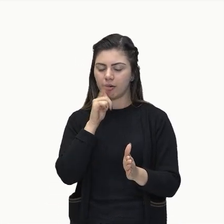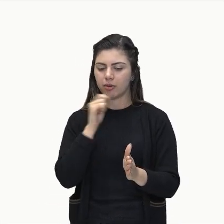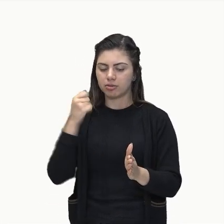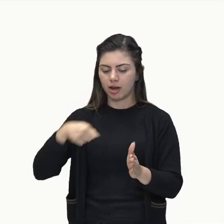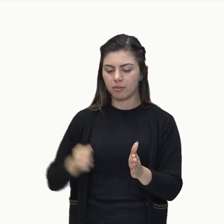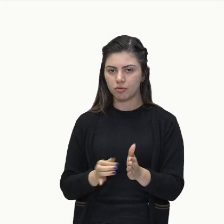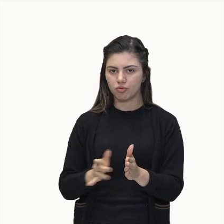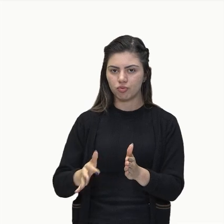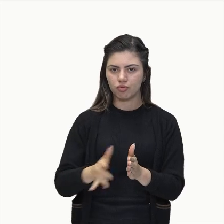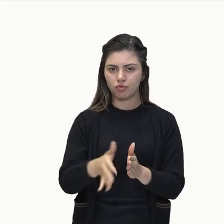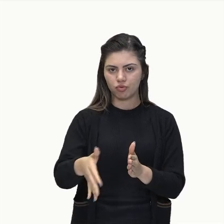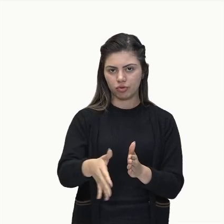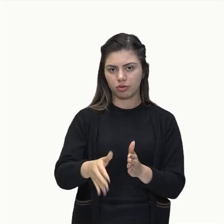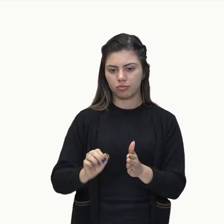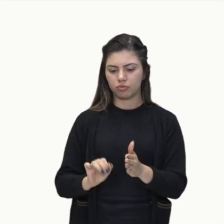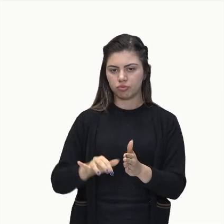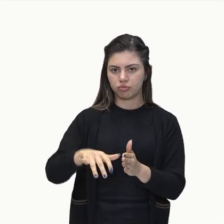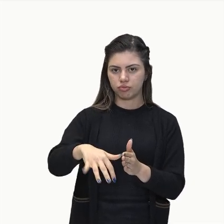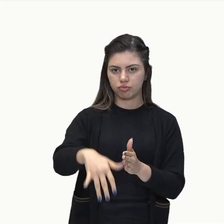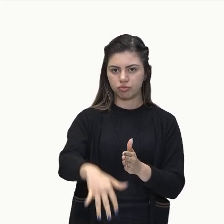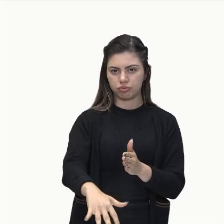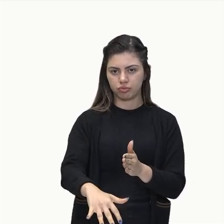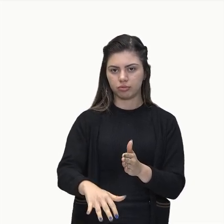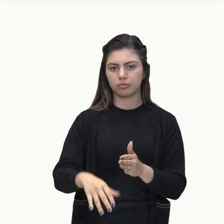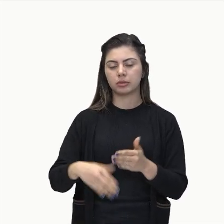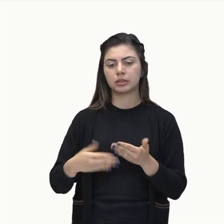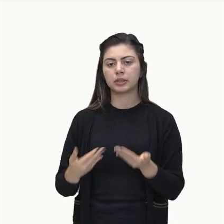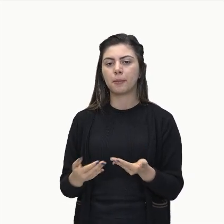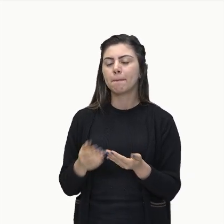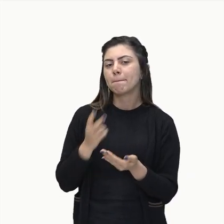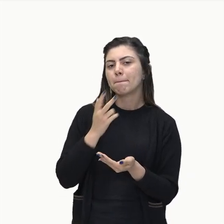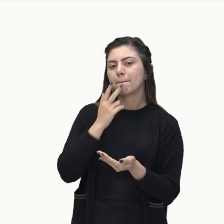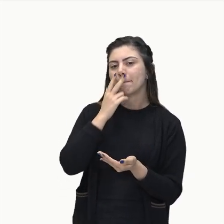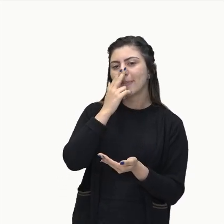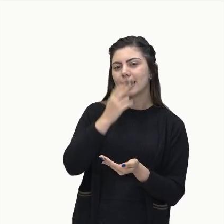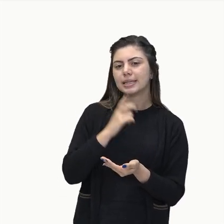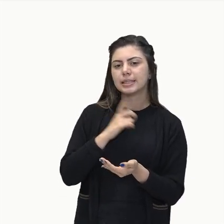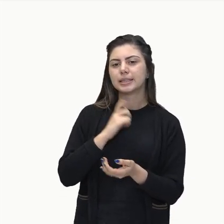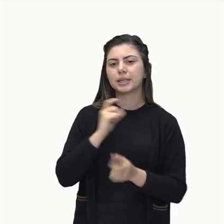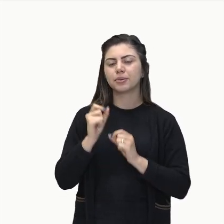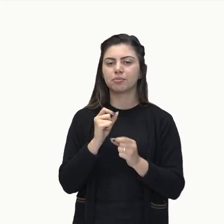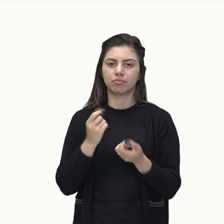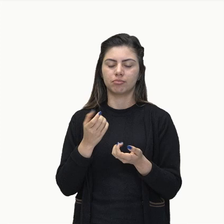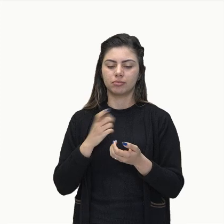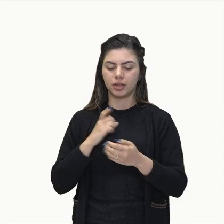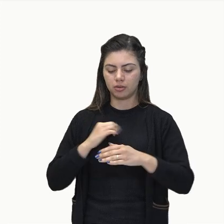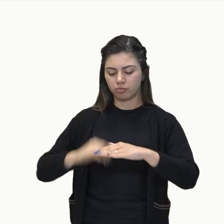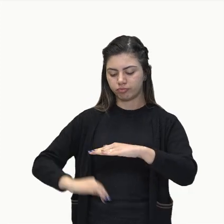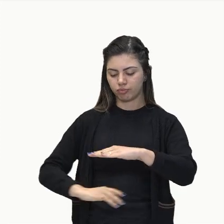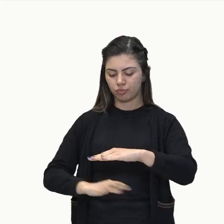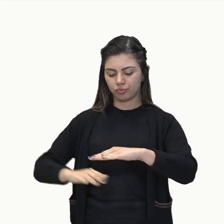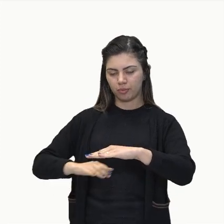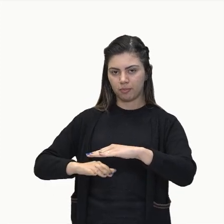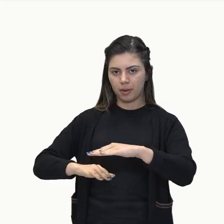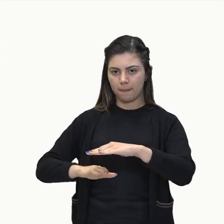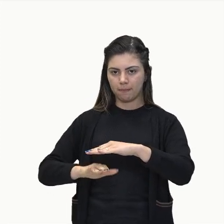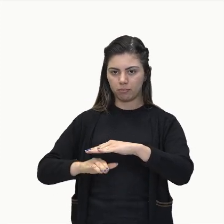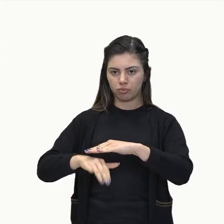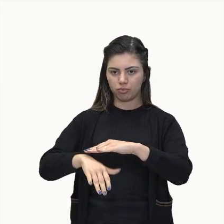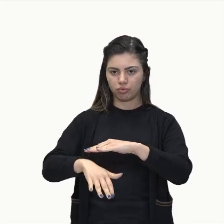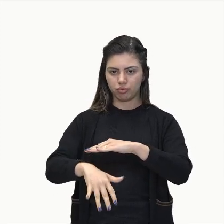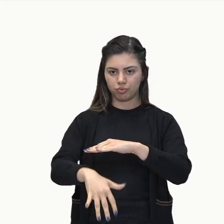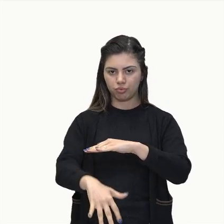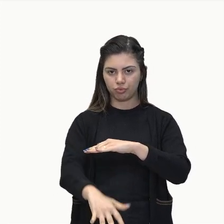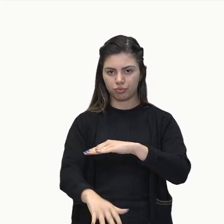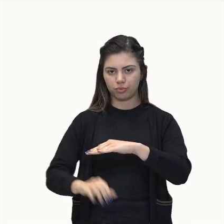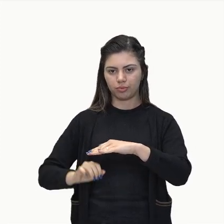Essa água, ao passar por aqui, é como se fosse um carro descendo uma ladeira, uma bicicleta descendo uma